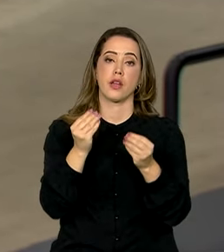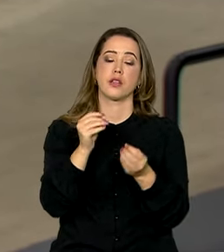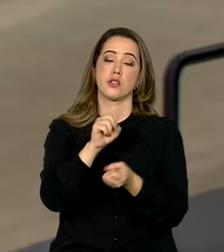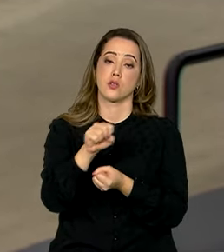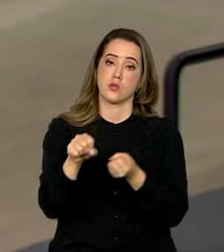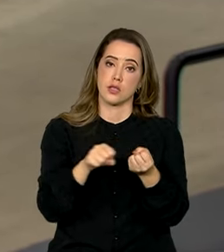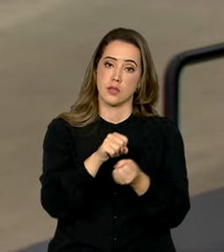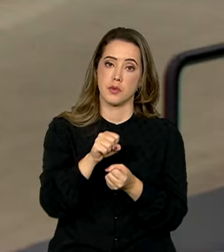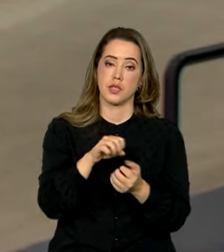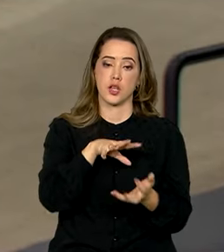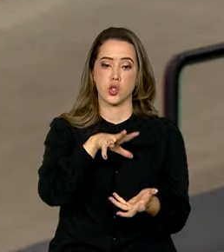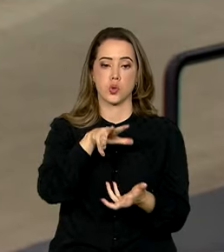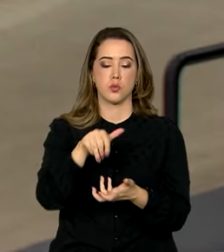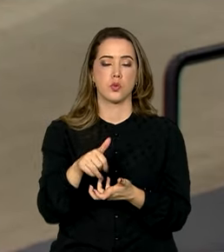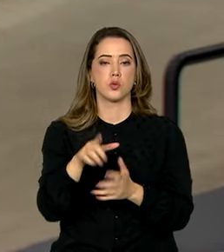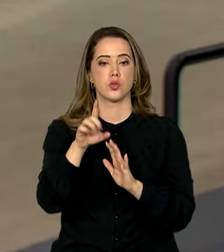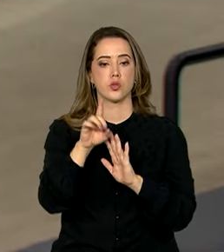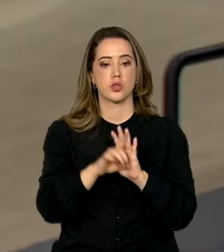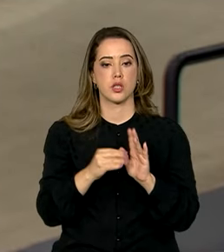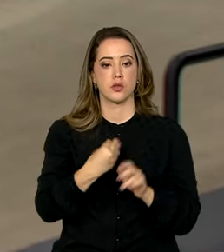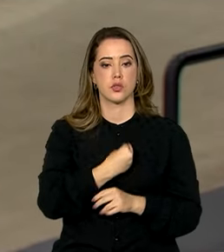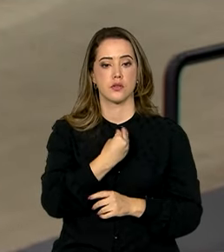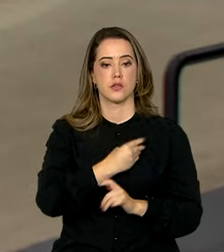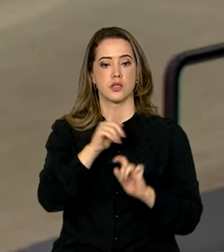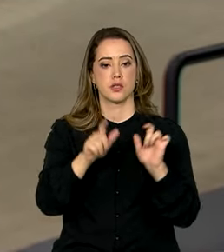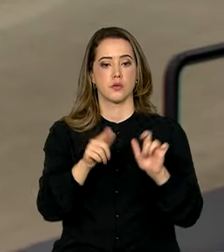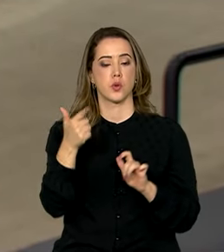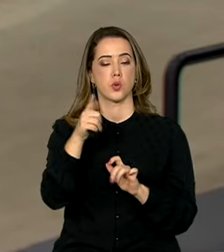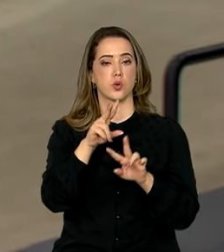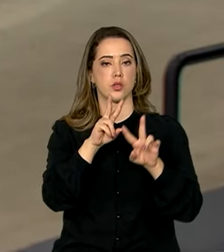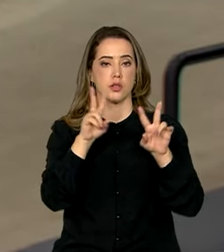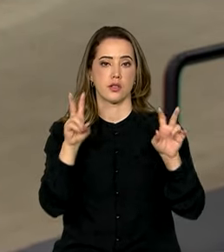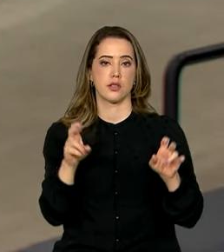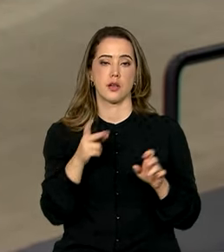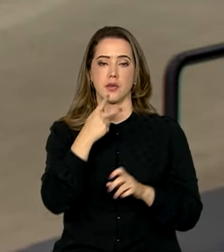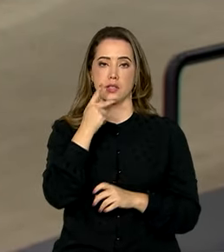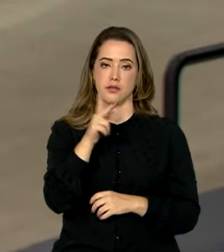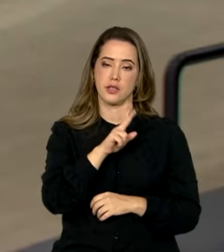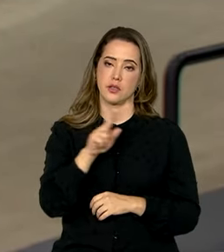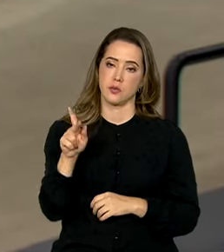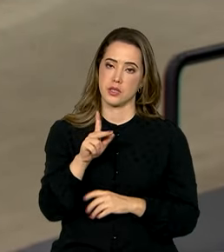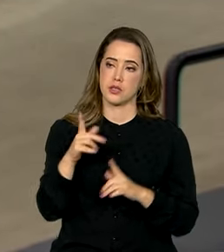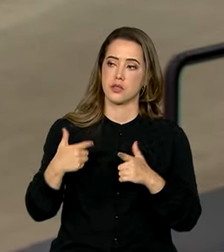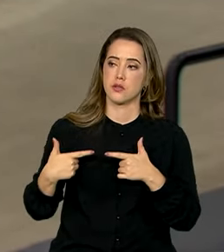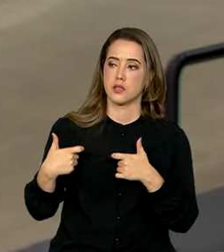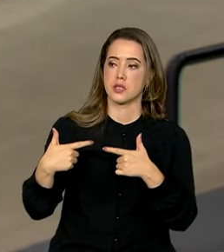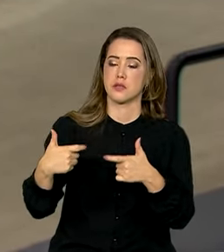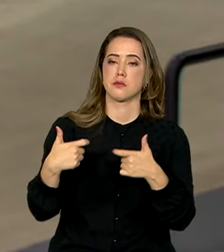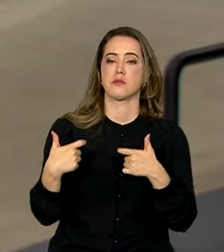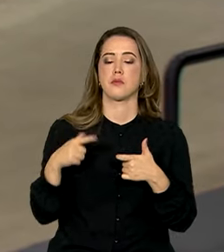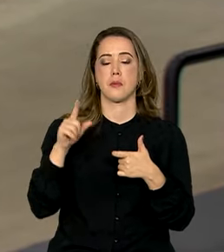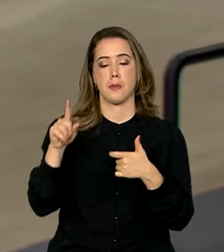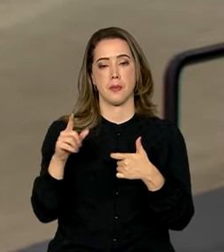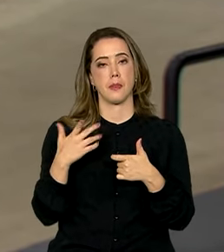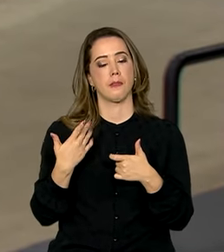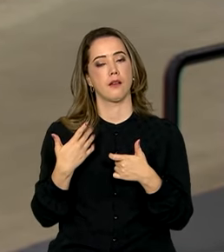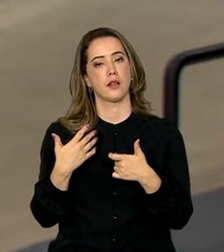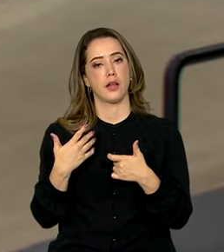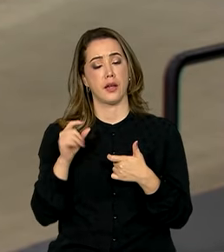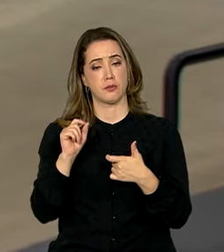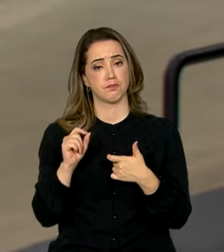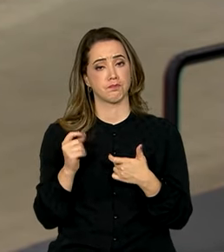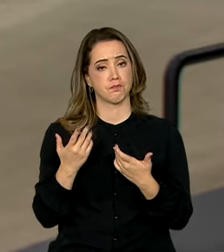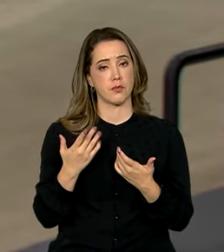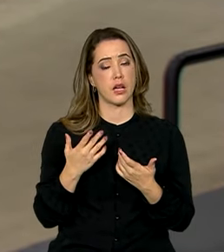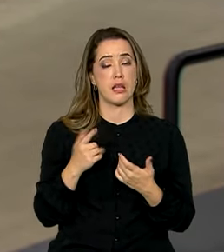e a dignidade das pessoas. Outro tema do discurso do presidente foi o conflito no Oriente Médio. Lula celebrou o